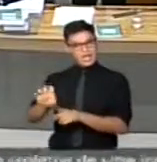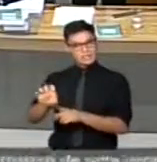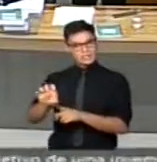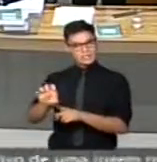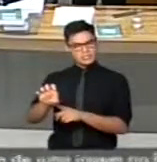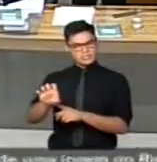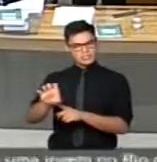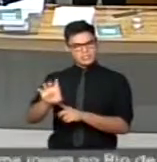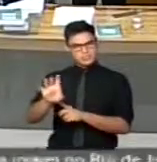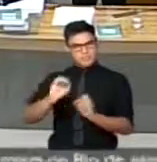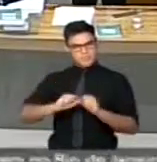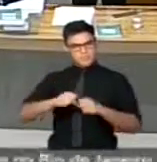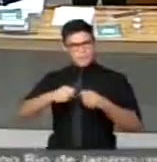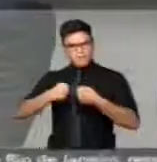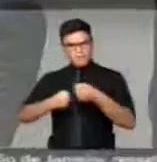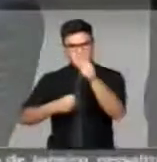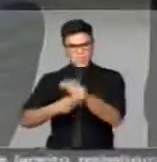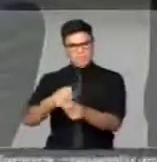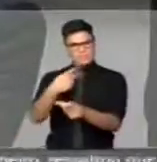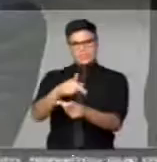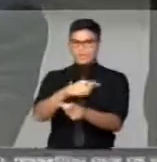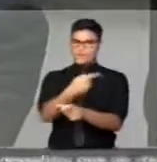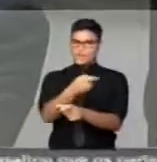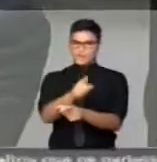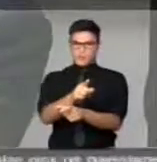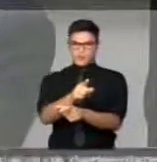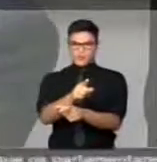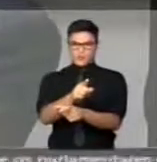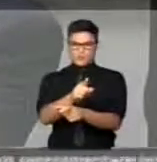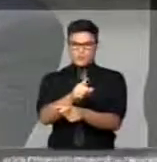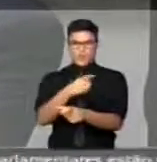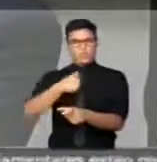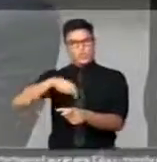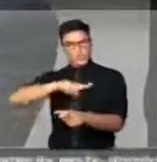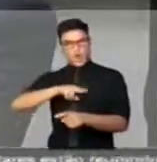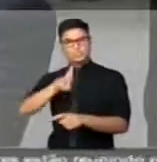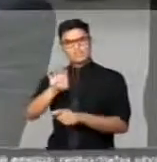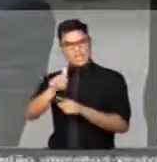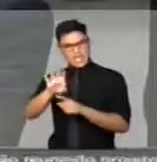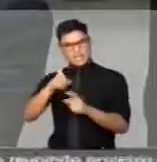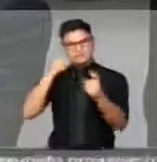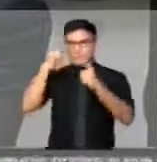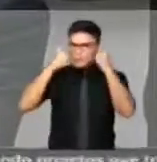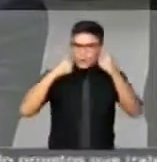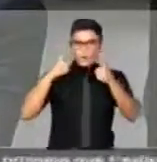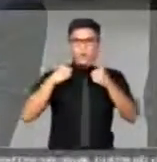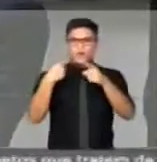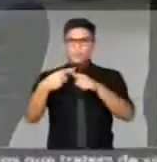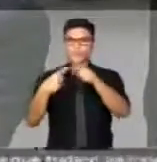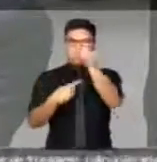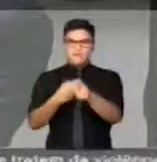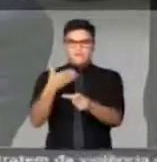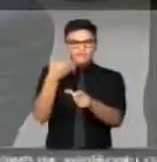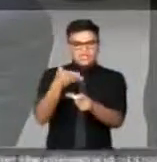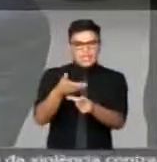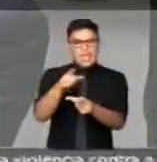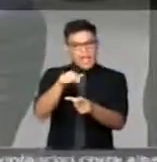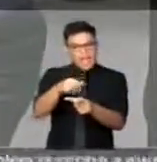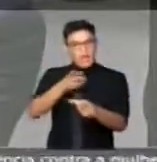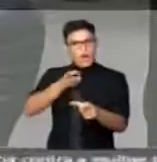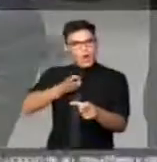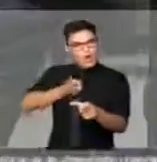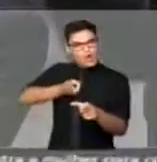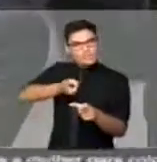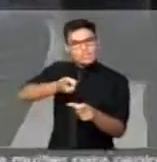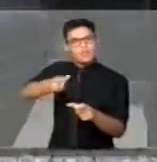fez uma defesa de vossa excelência, muito pelo contrário. Nos preocupamos muito porque vossa excelência nada mais é do que uma continuidade